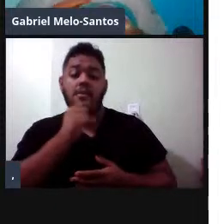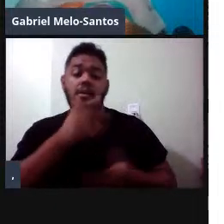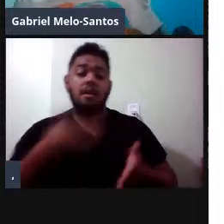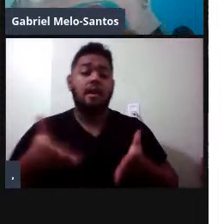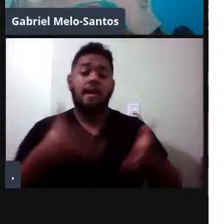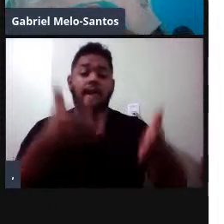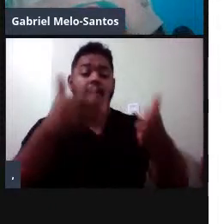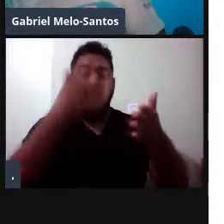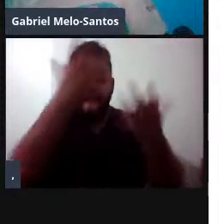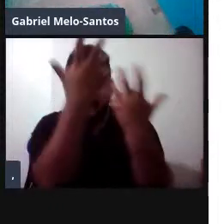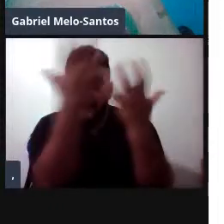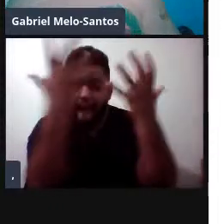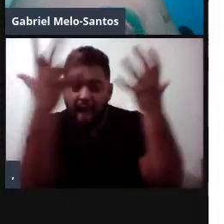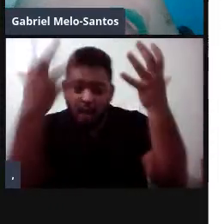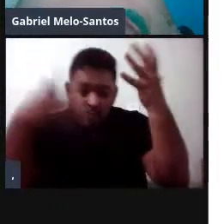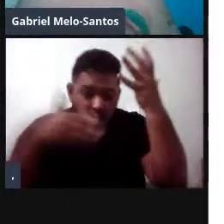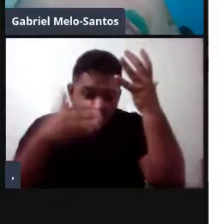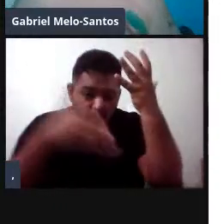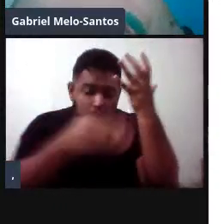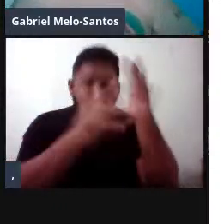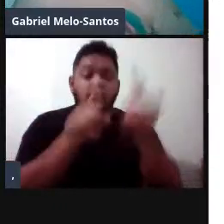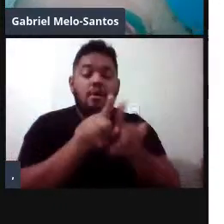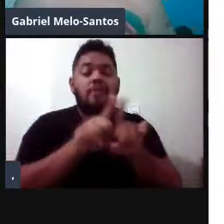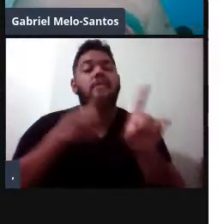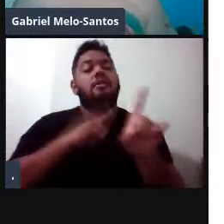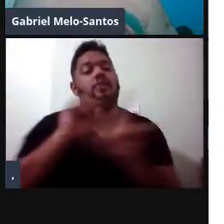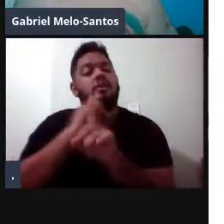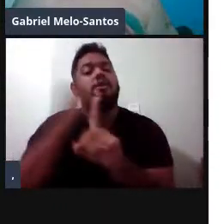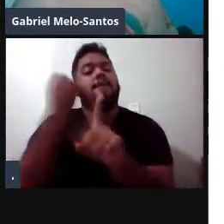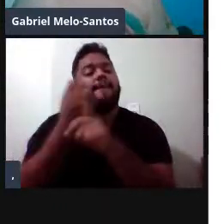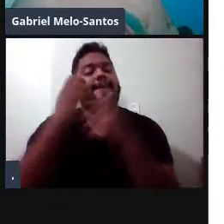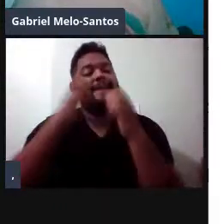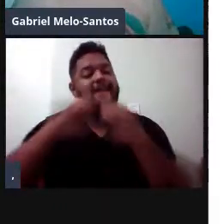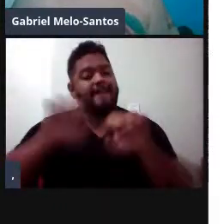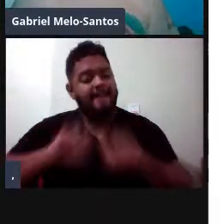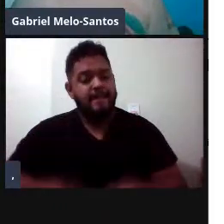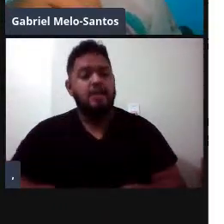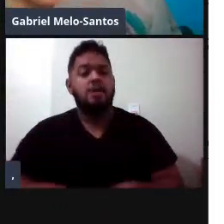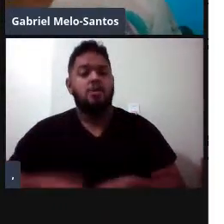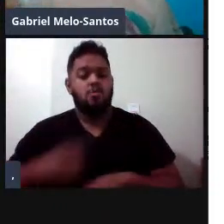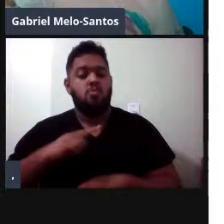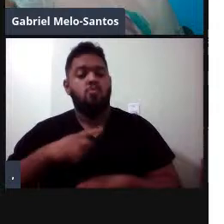Eles têm uma parcidade social incrível também, que a gente tem vindo com estudos mais recentes.